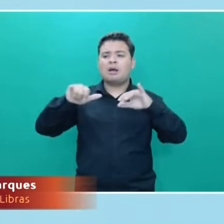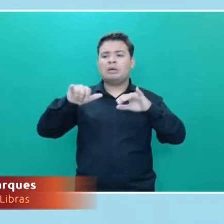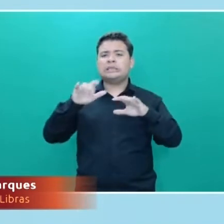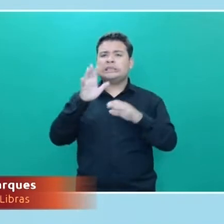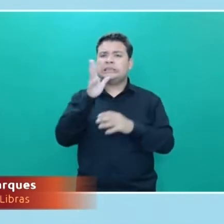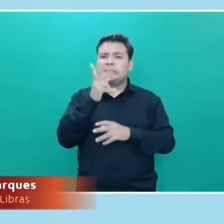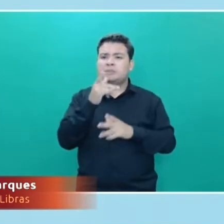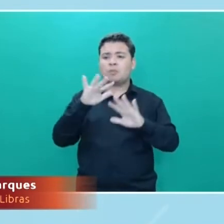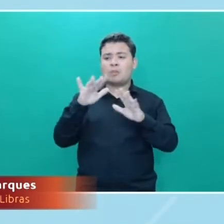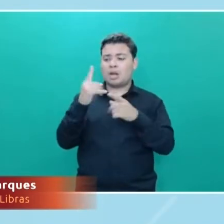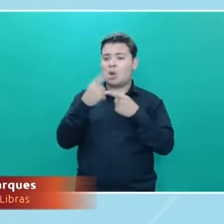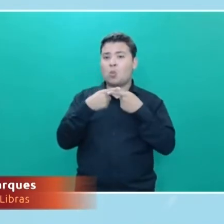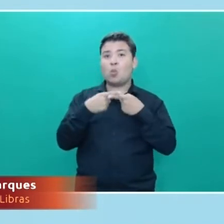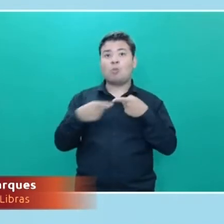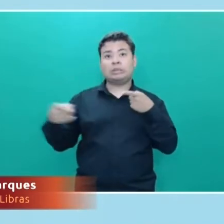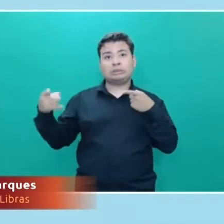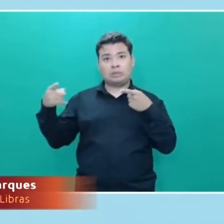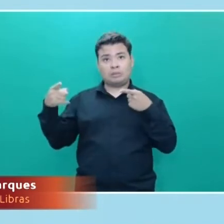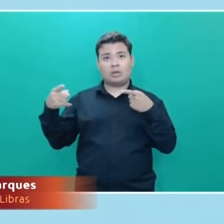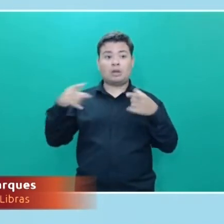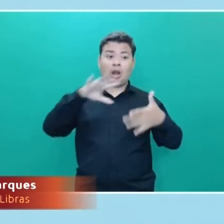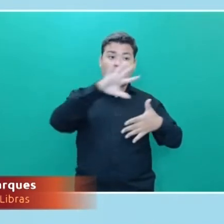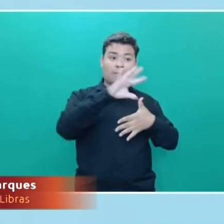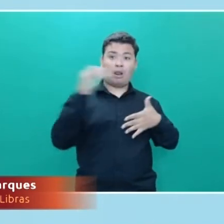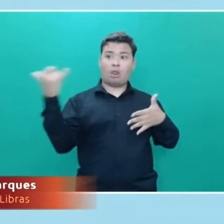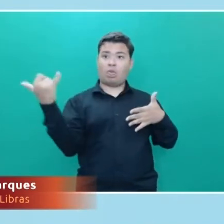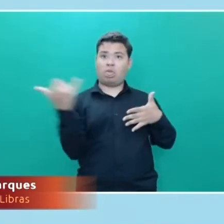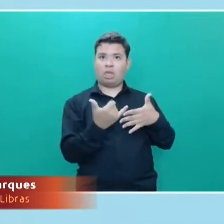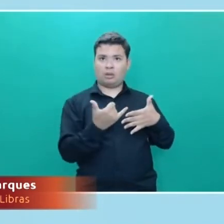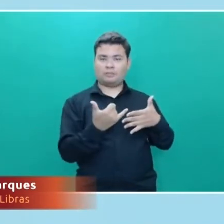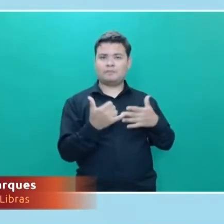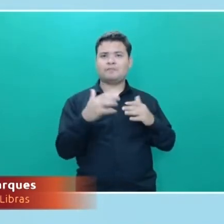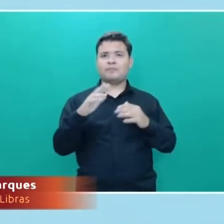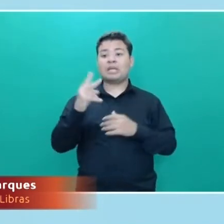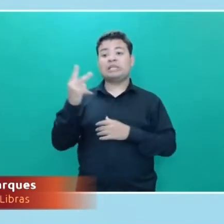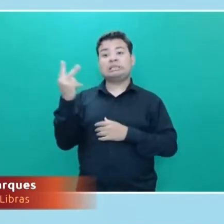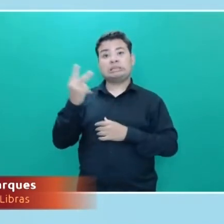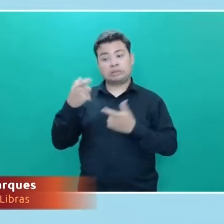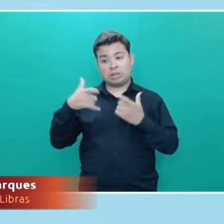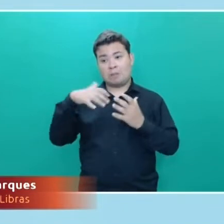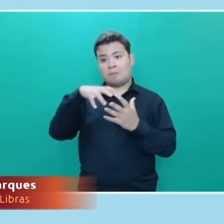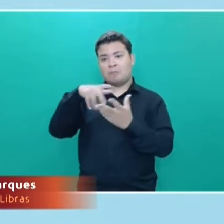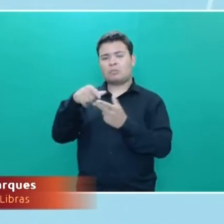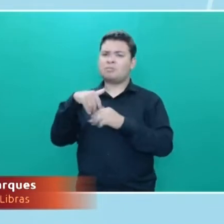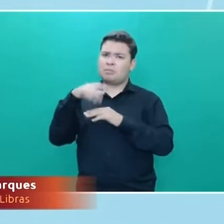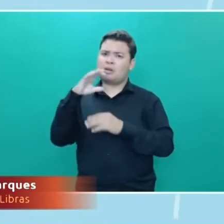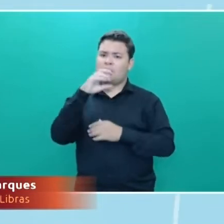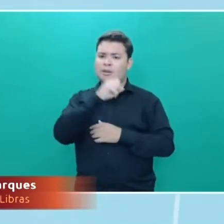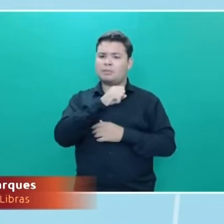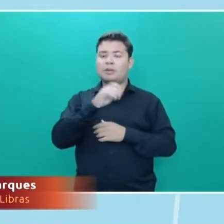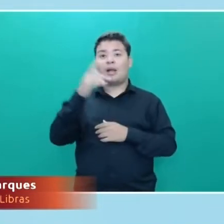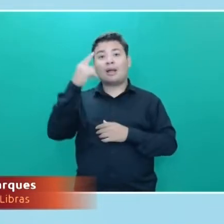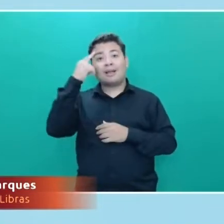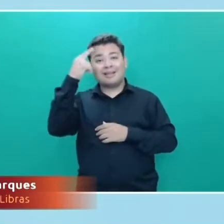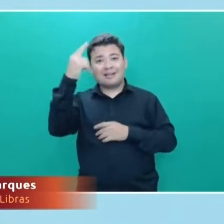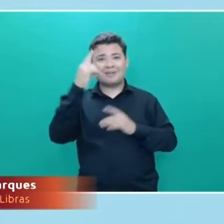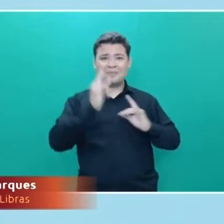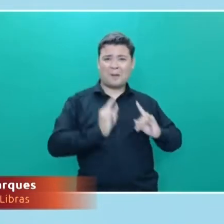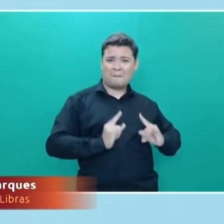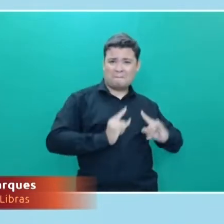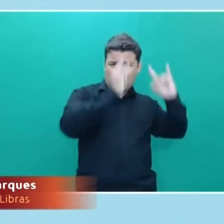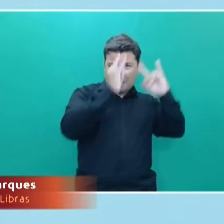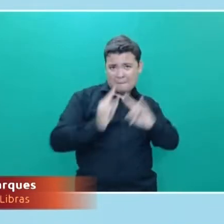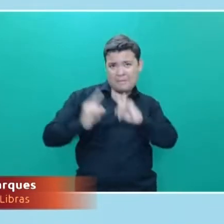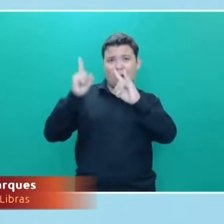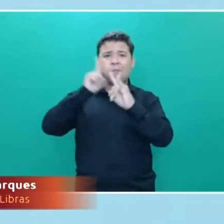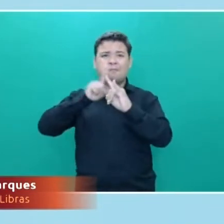chegar na América. E a Segunda Guerra Mundial já foi mais rápida, o ataque do World Trade Center foi instantâneo.